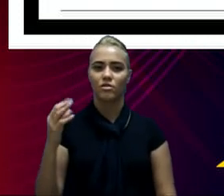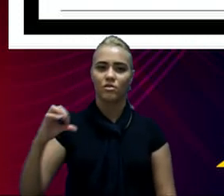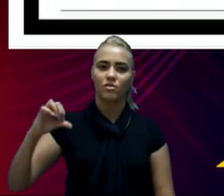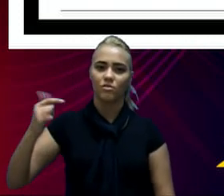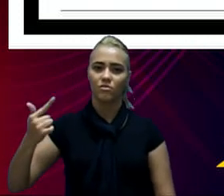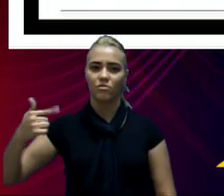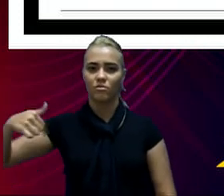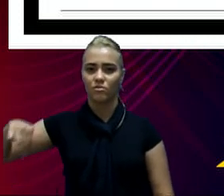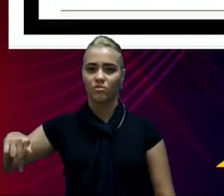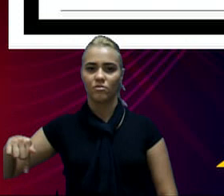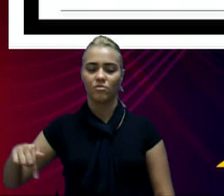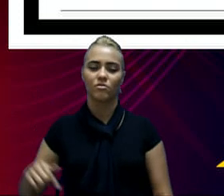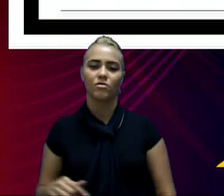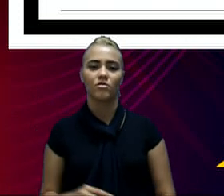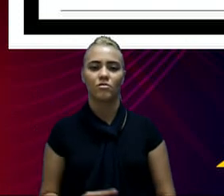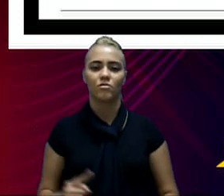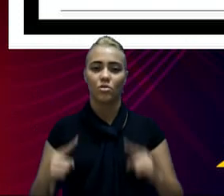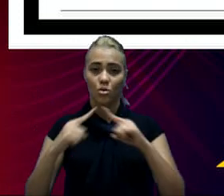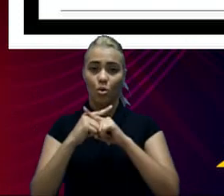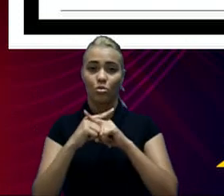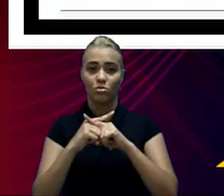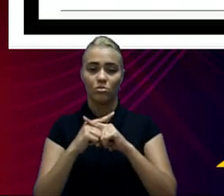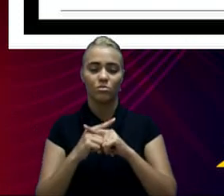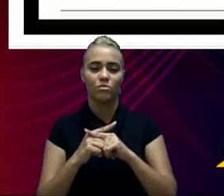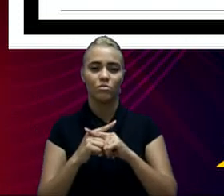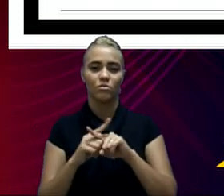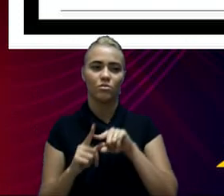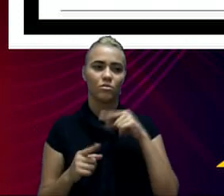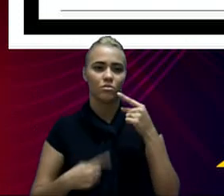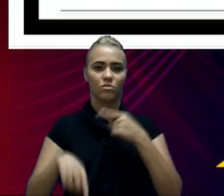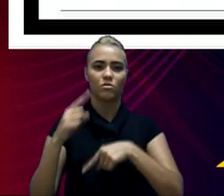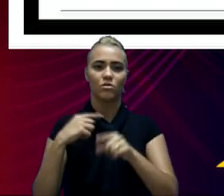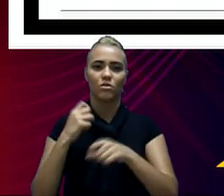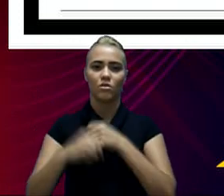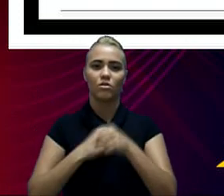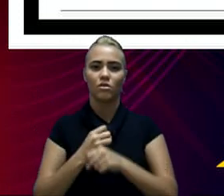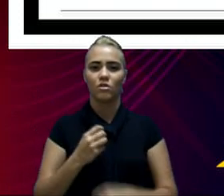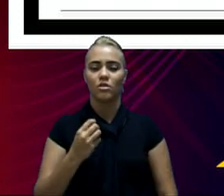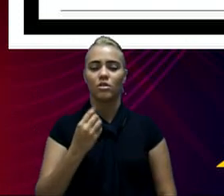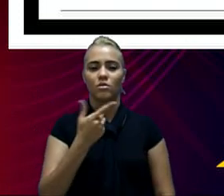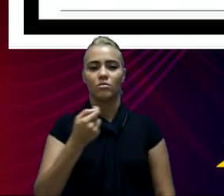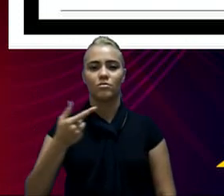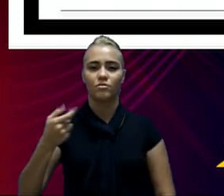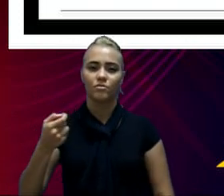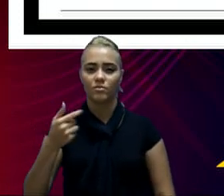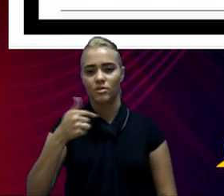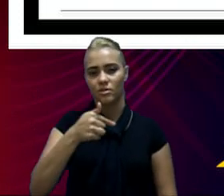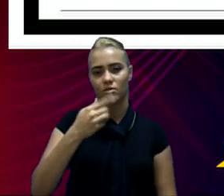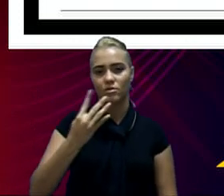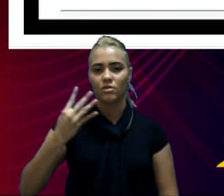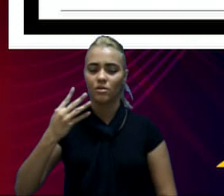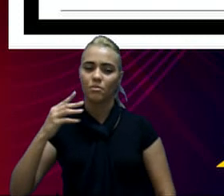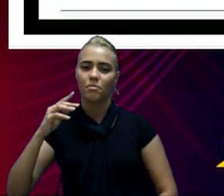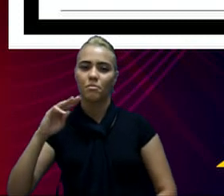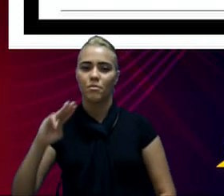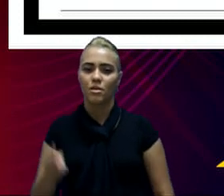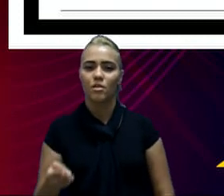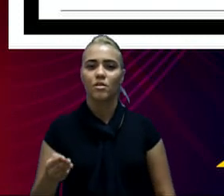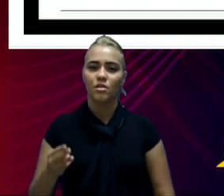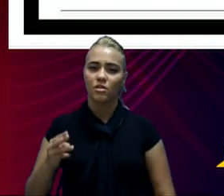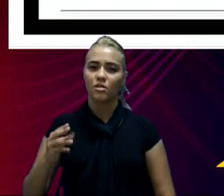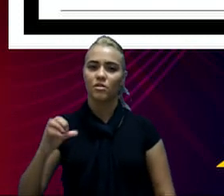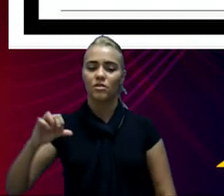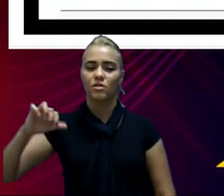,00 contra o terceiro quadrimestre de 2020, R 74,917,00 contra R$ 50